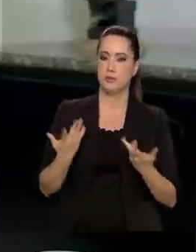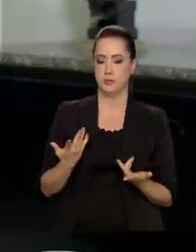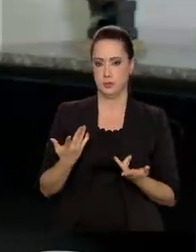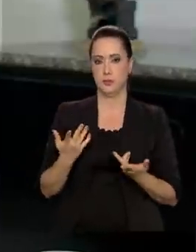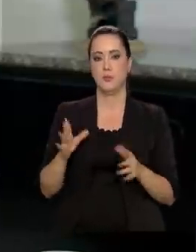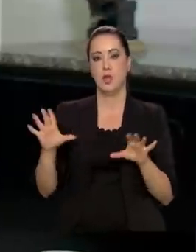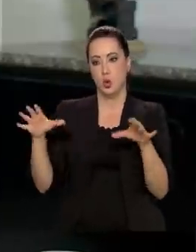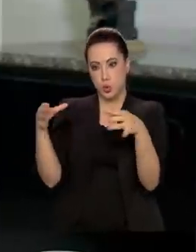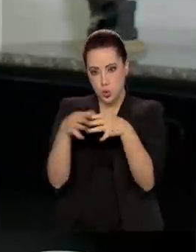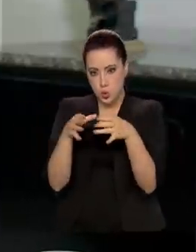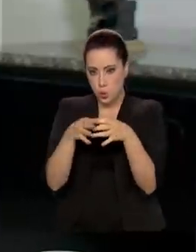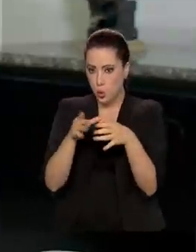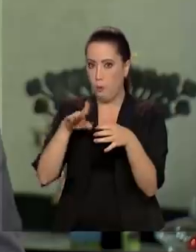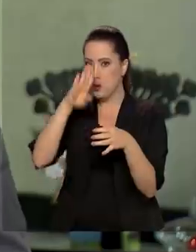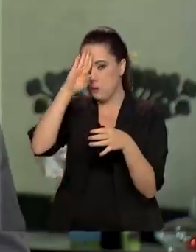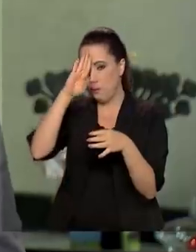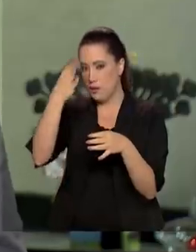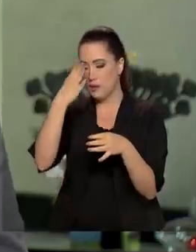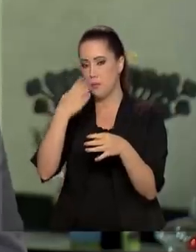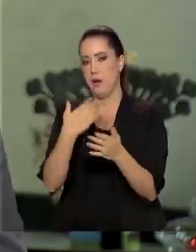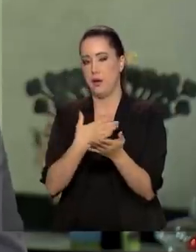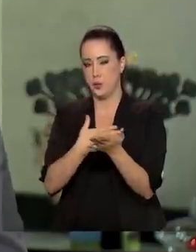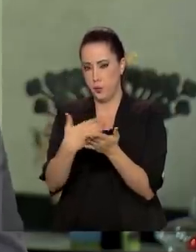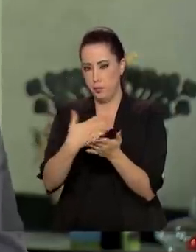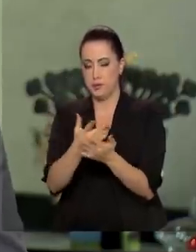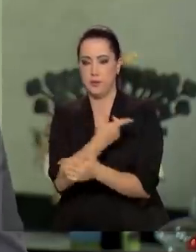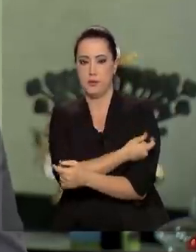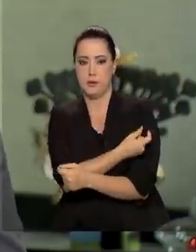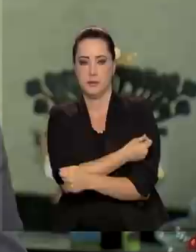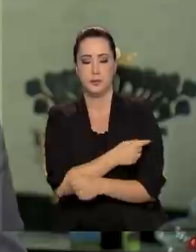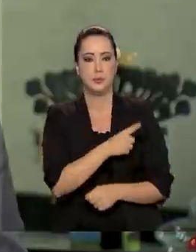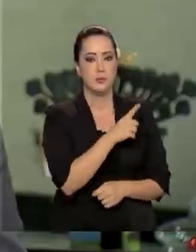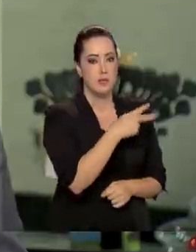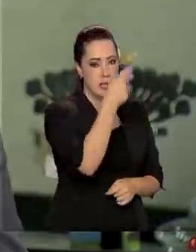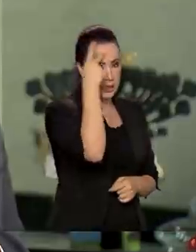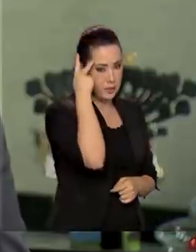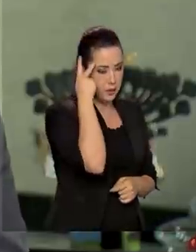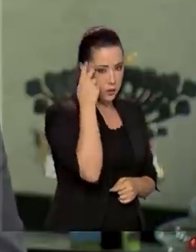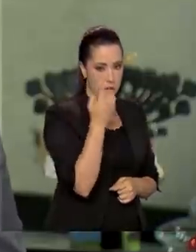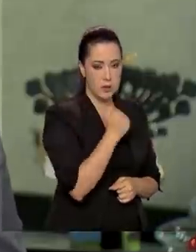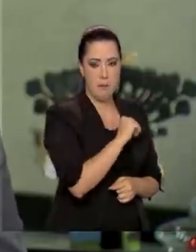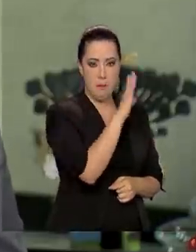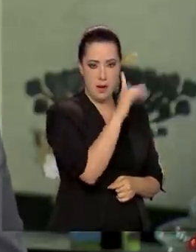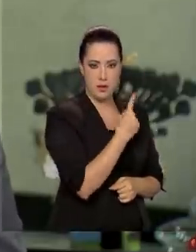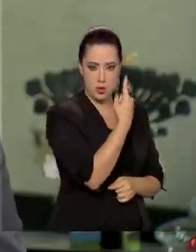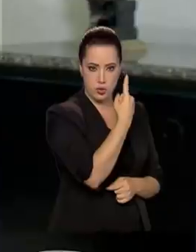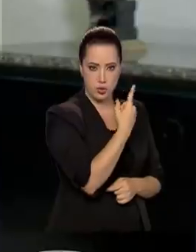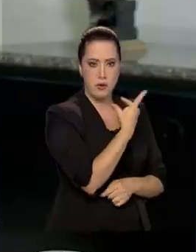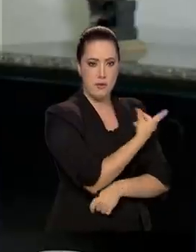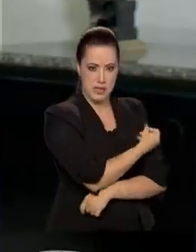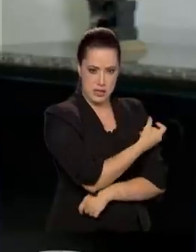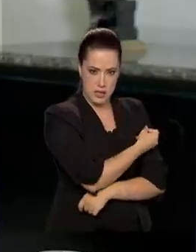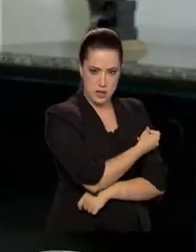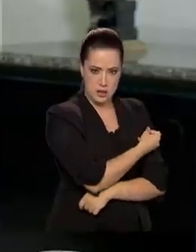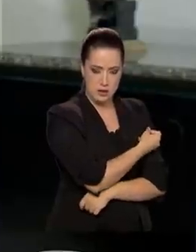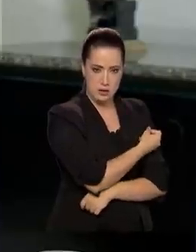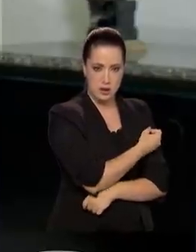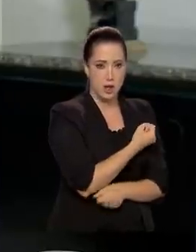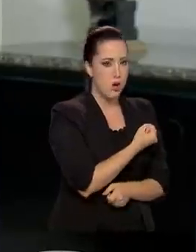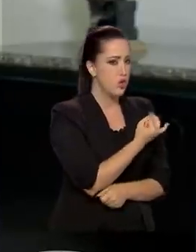dentro dos grupos prioritários. As pessoas, elas vão receber, provavelmente, mais de um tipo de vacina? Sim.